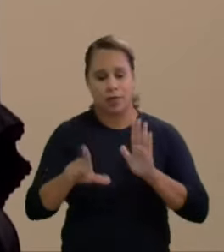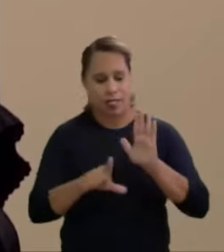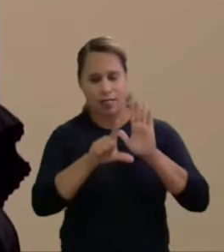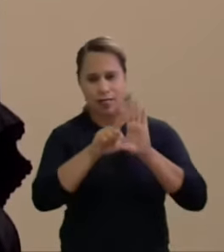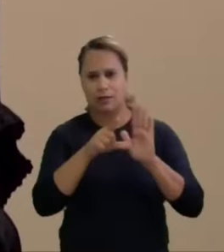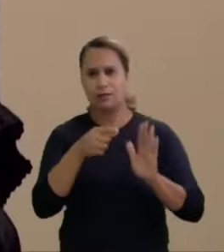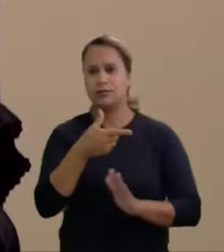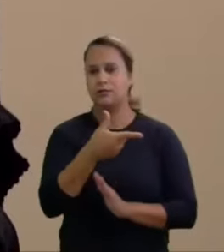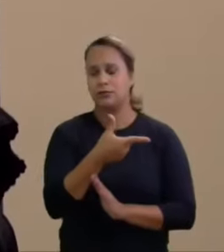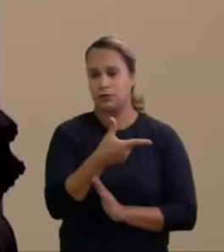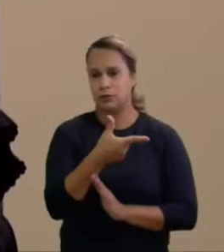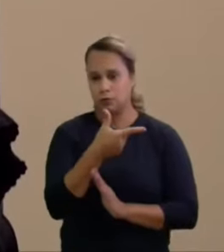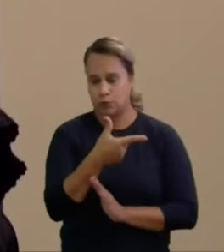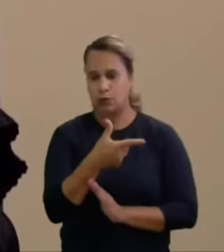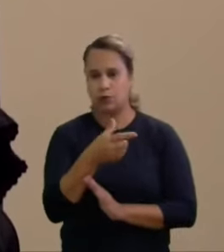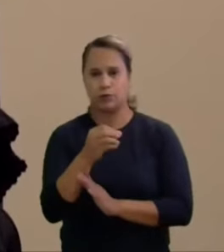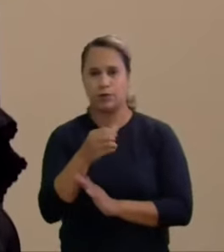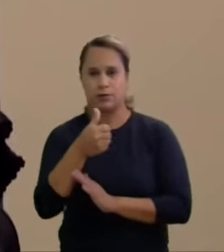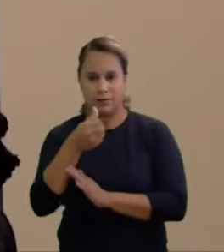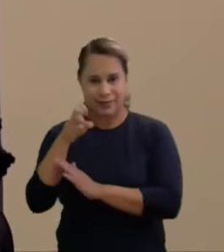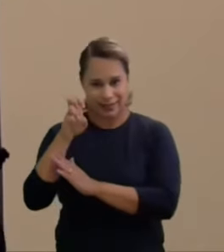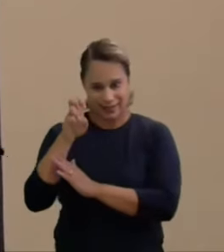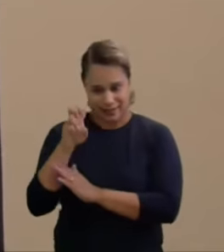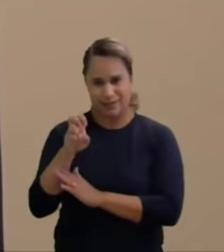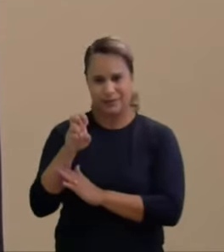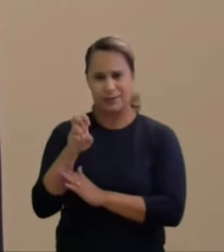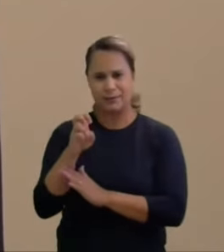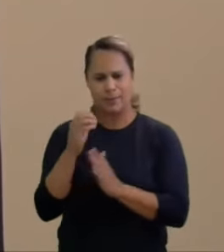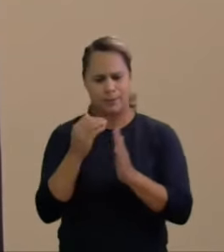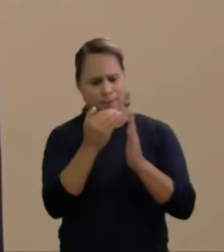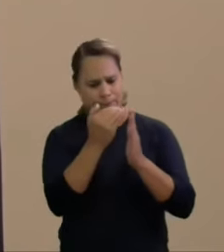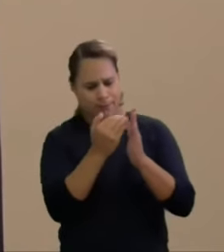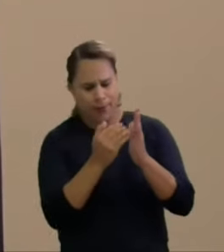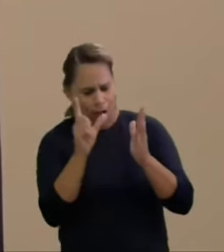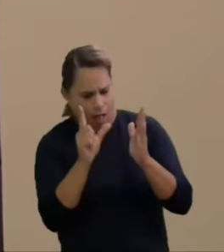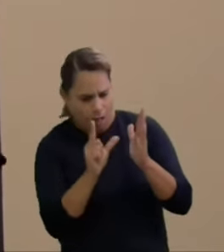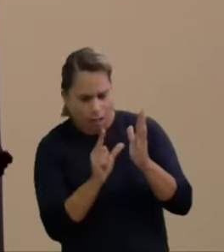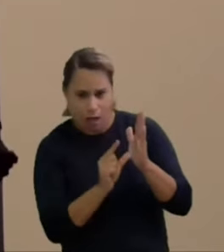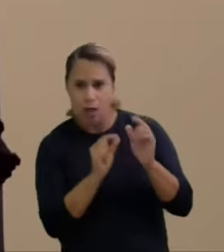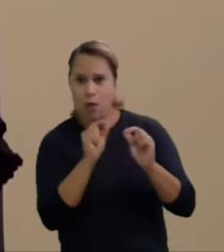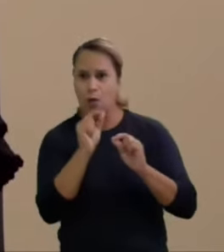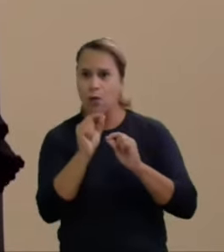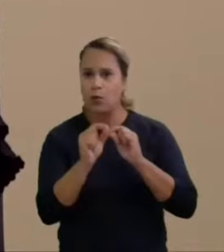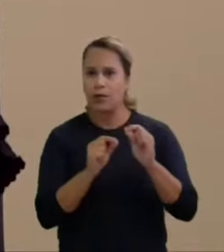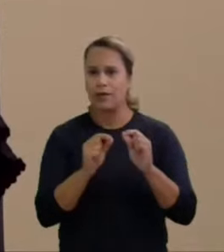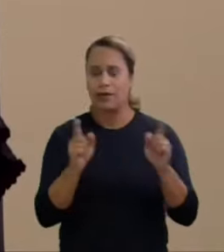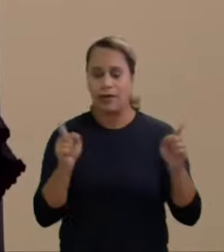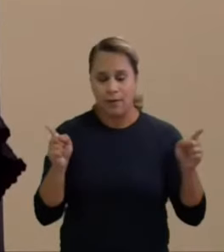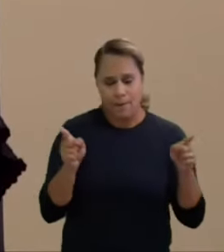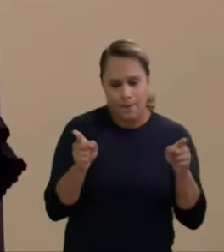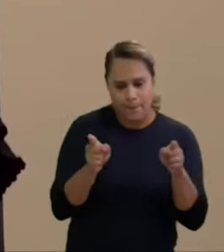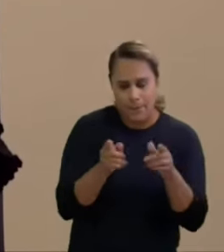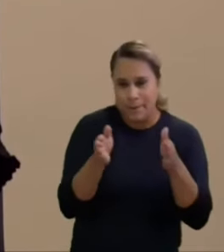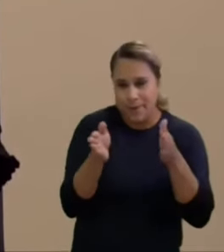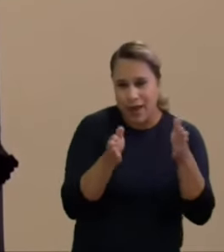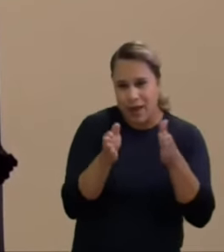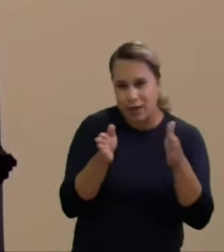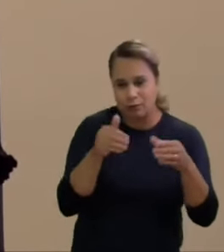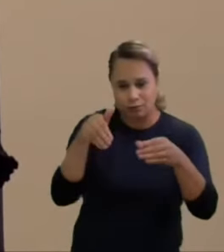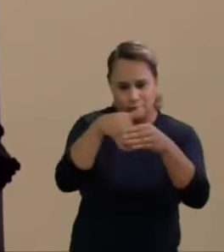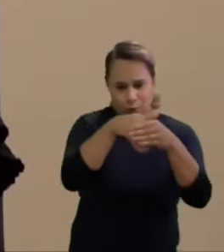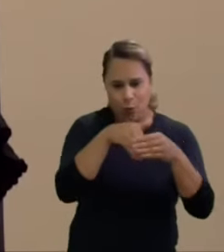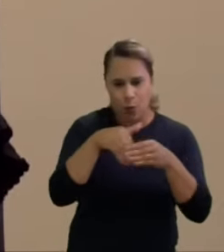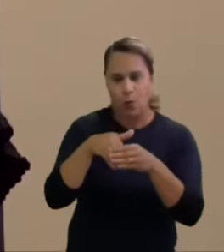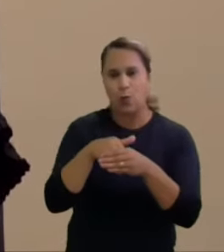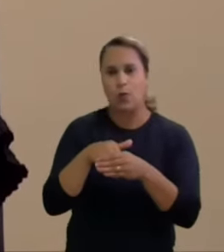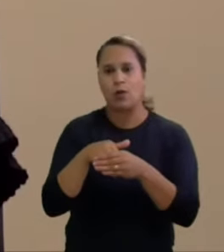do período de campanha de 90 para 45 dias. E esse encurtamento do período eleitoral, embora tenha economizado recursos